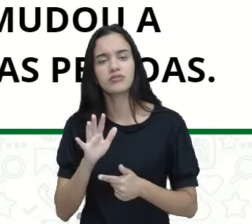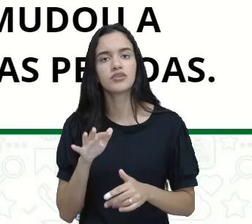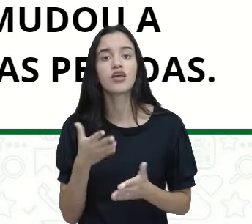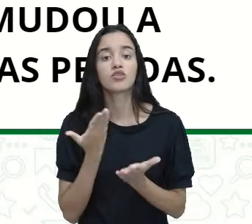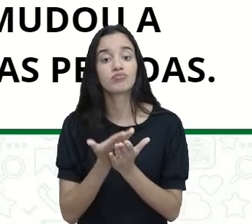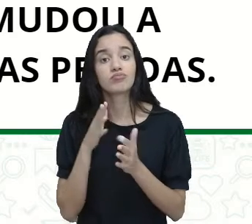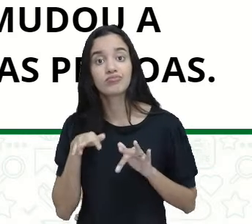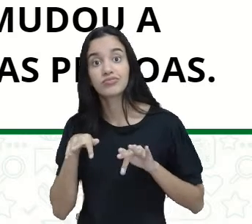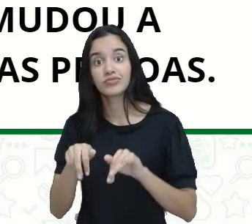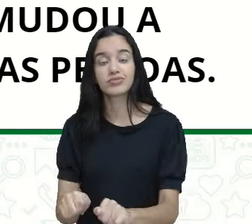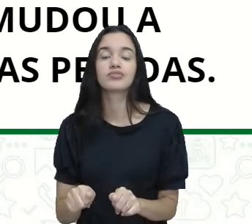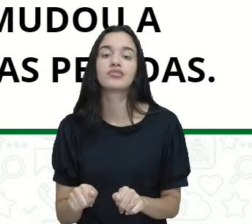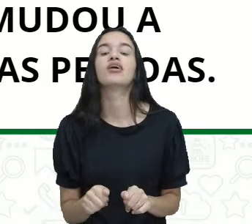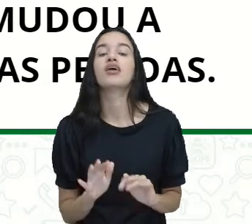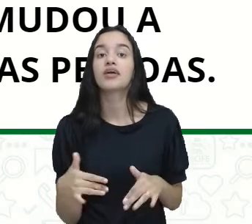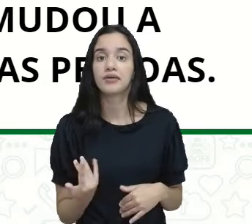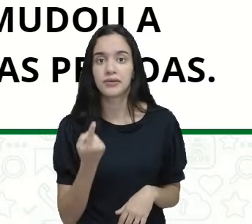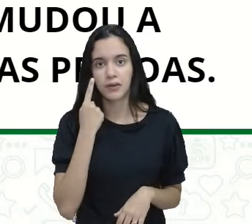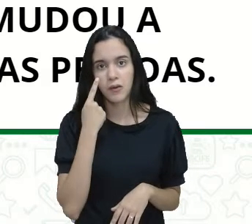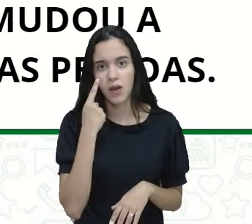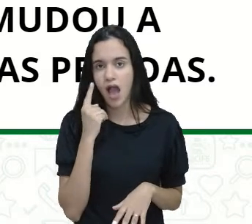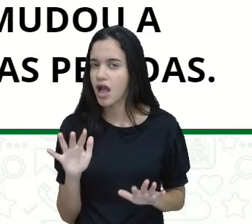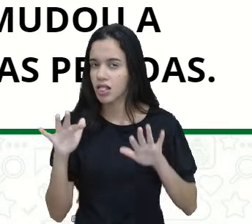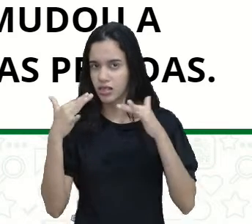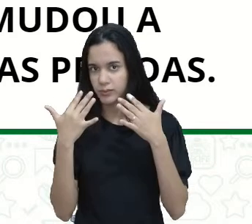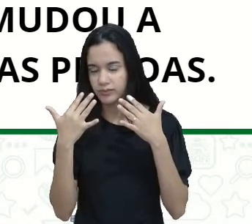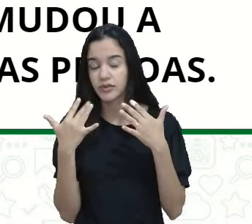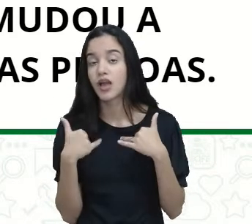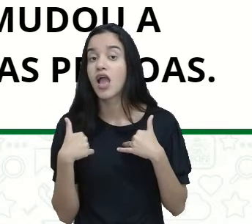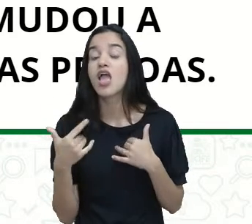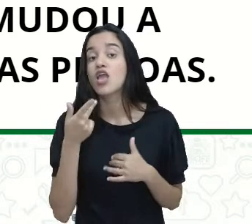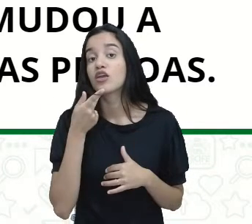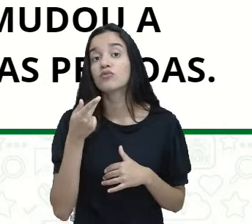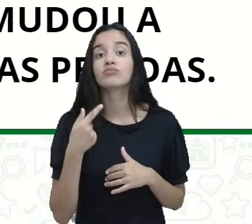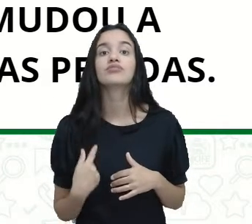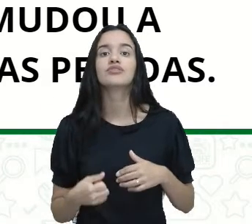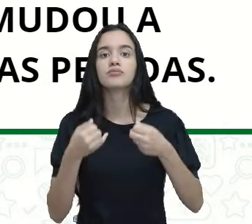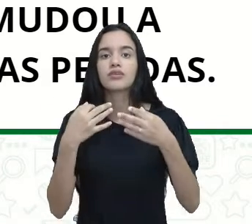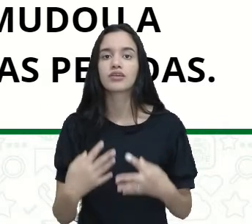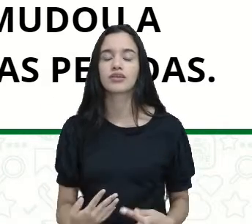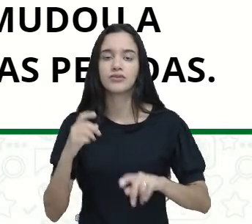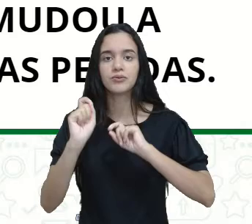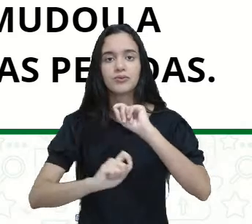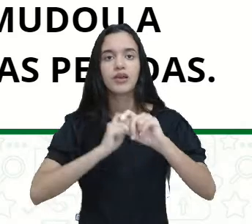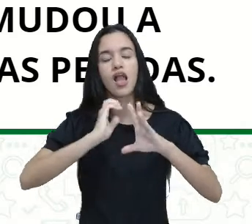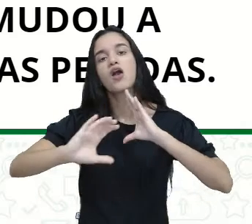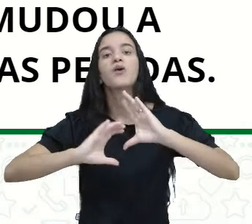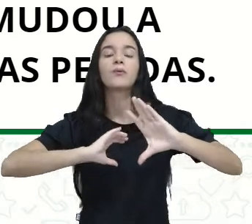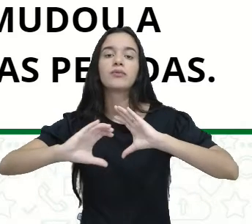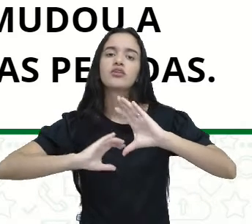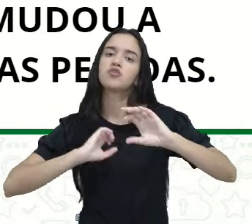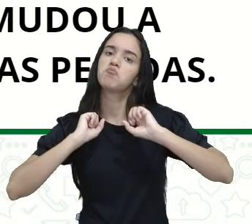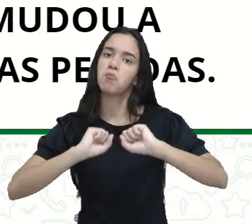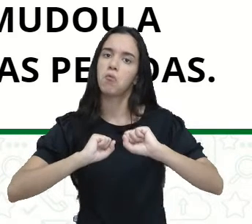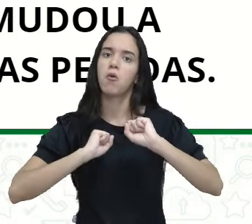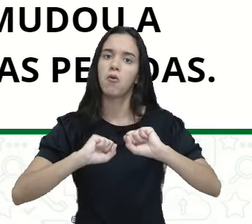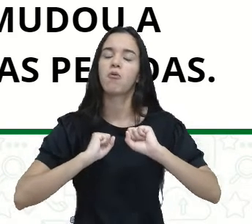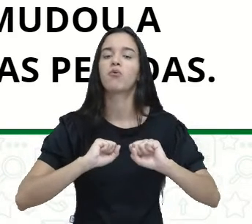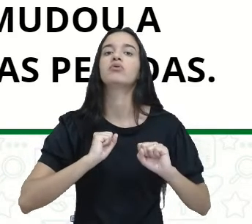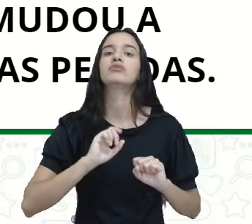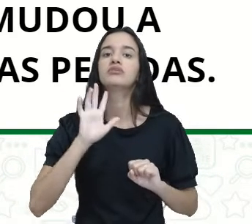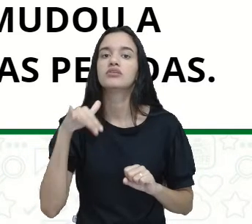final da nossa aula. Então, olha, preste atenção. Eu falei aí que a comunicação pode se dar